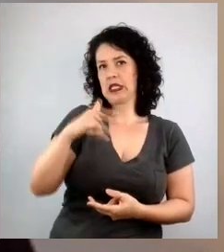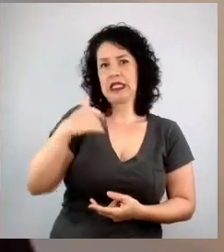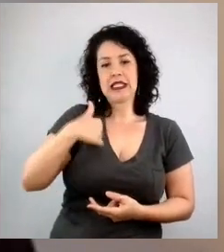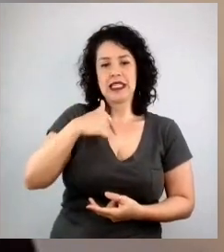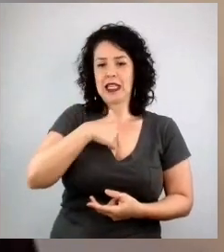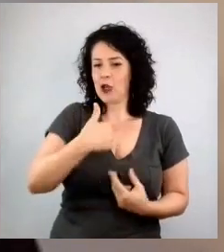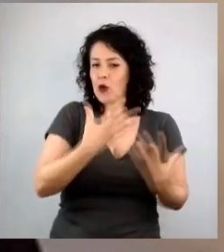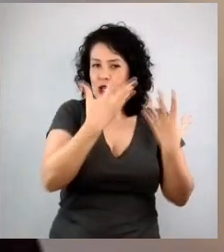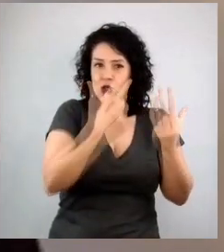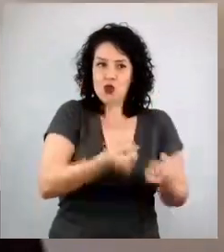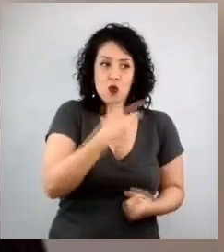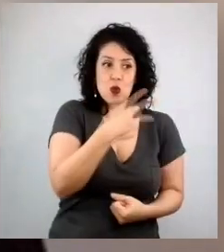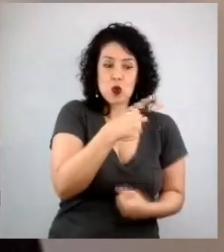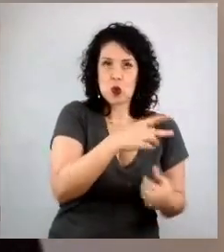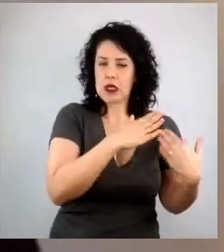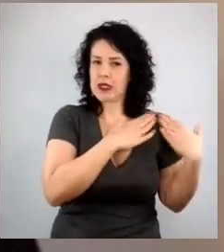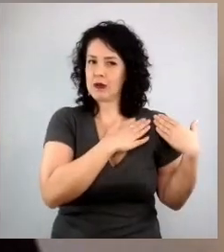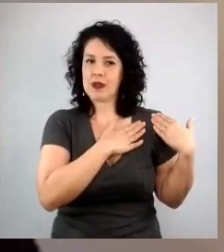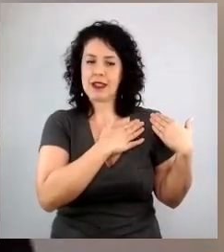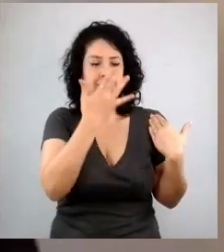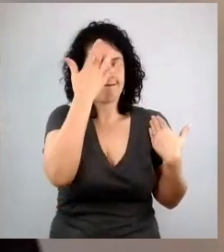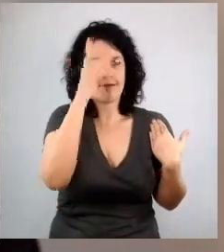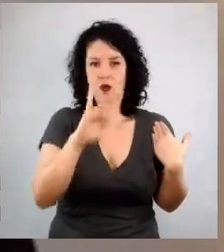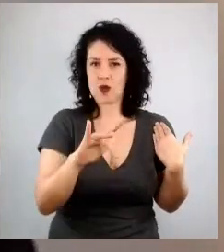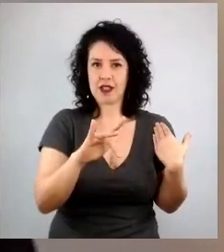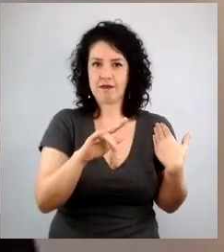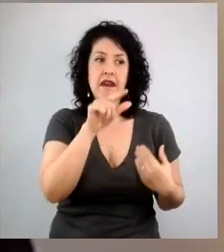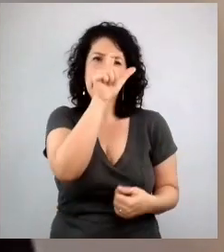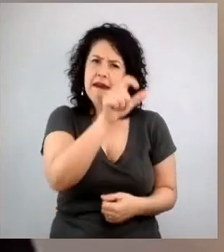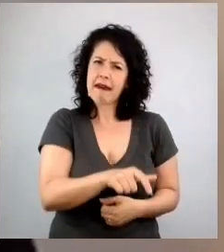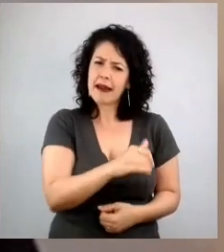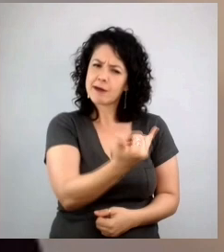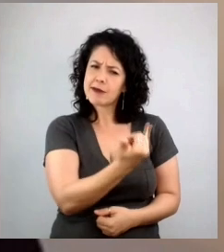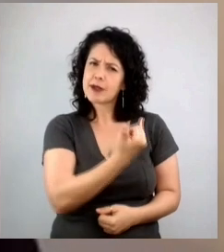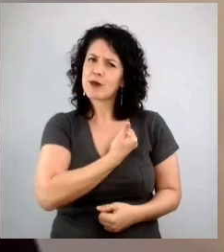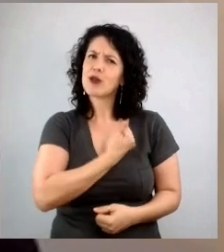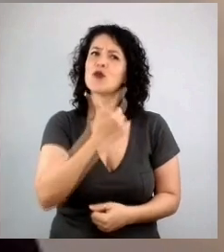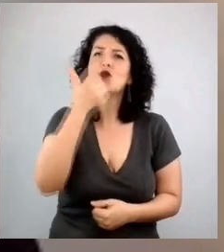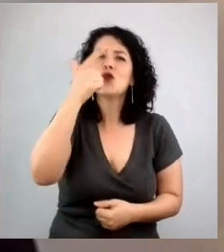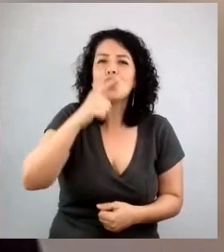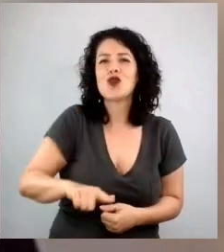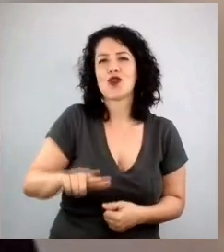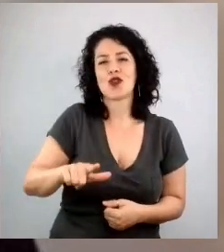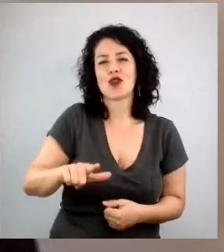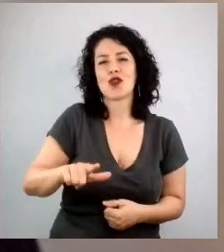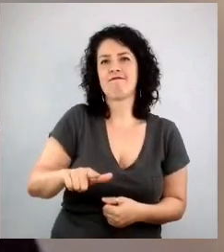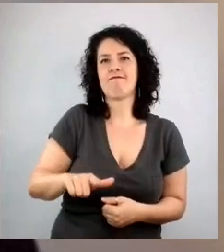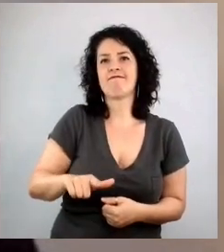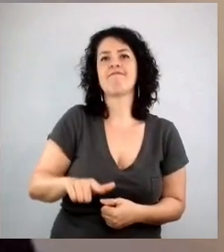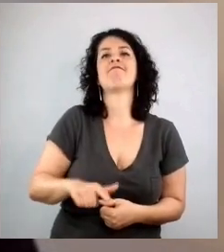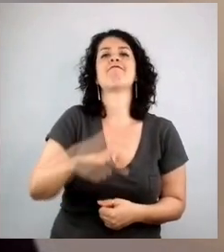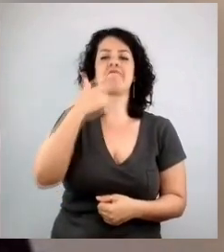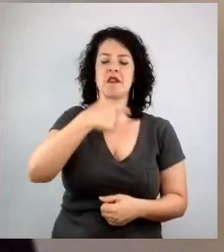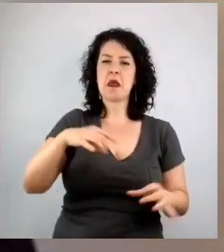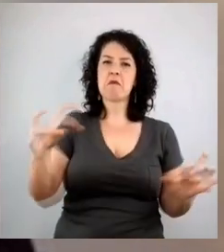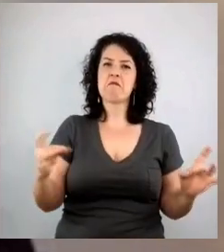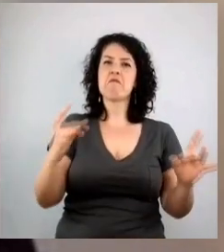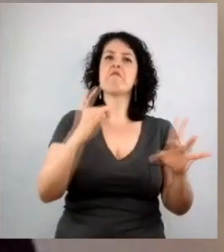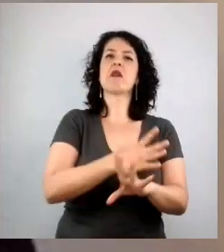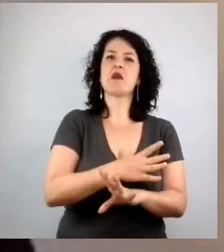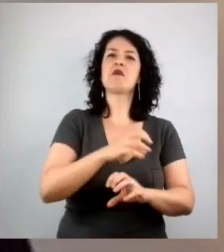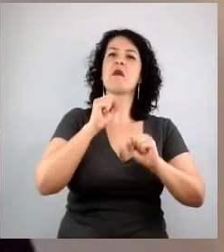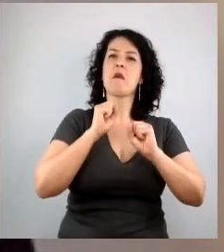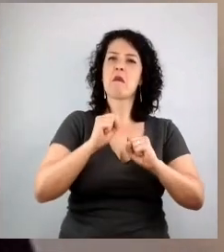se lembra disso. E ela, de novo, não titubeou e respondeu, você está pronto. Quando você se sentar nessa